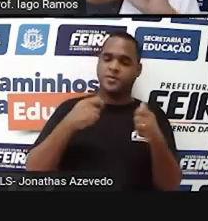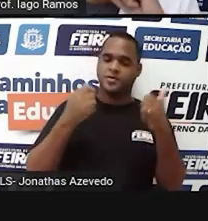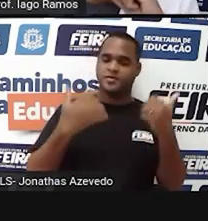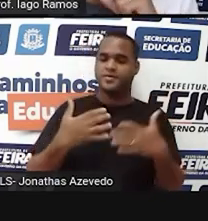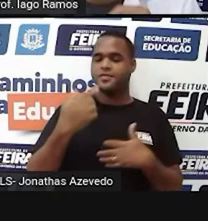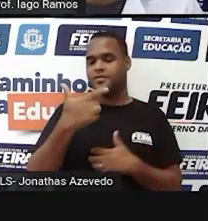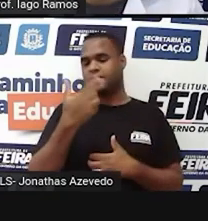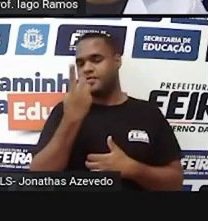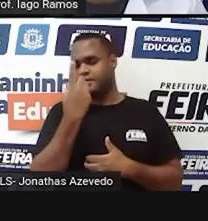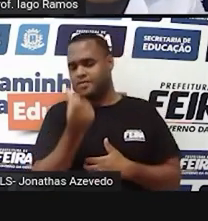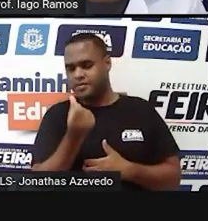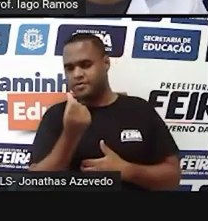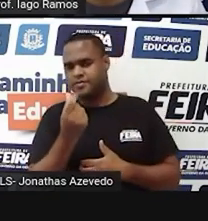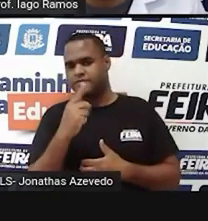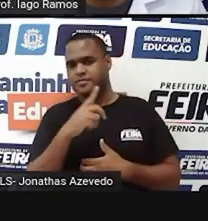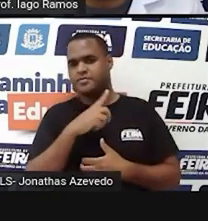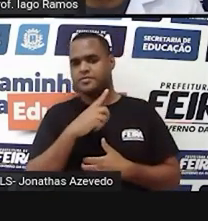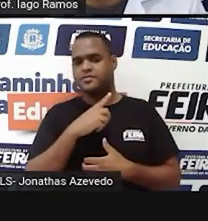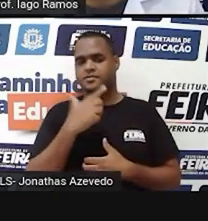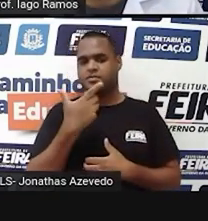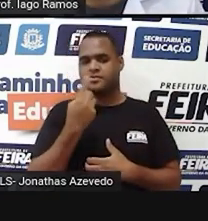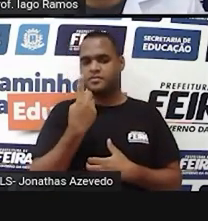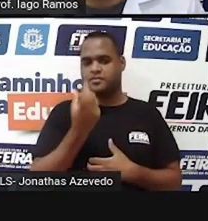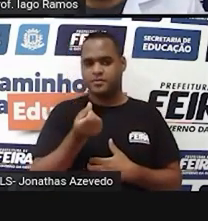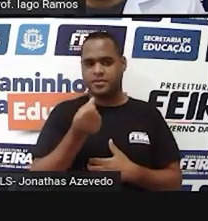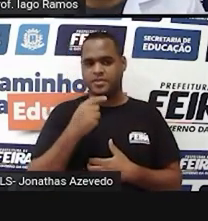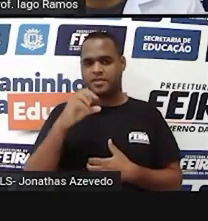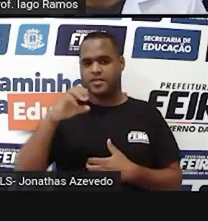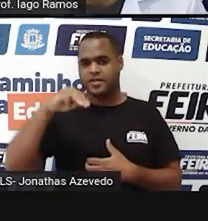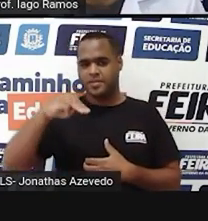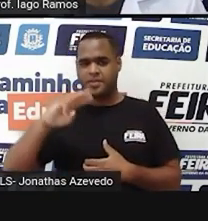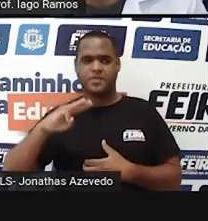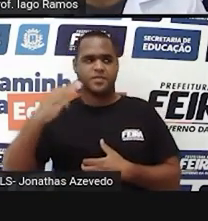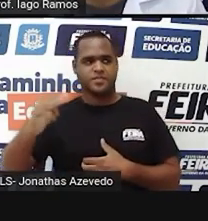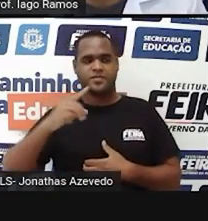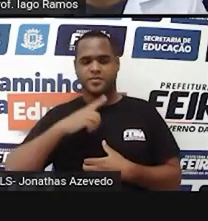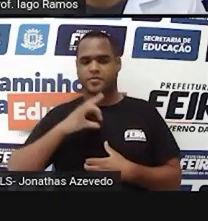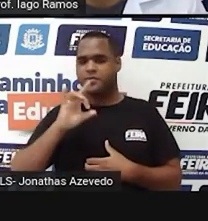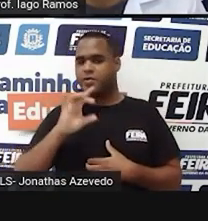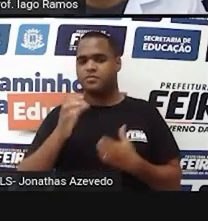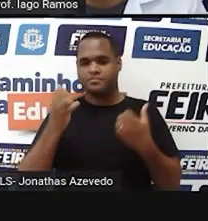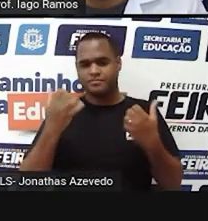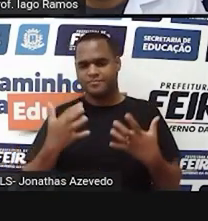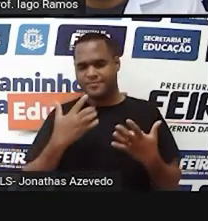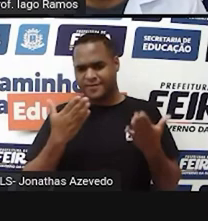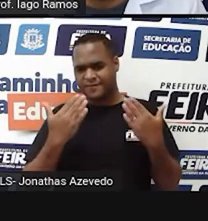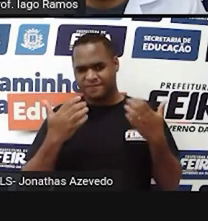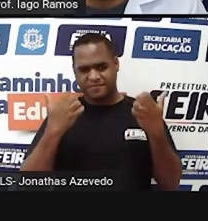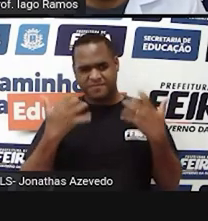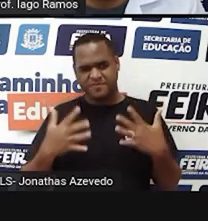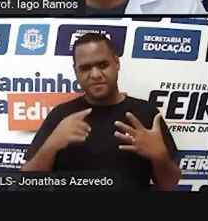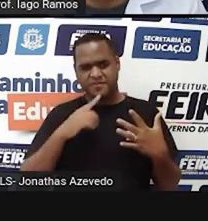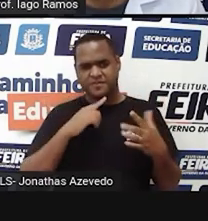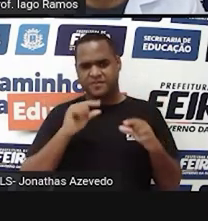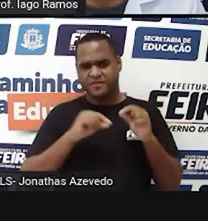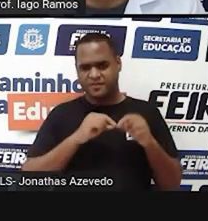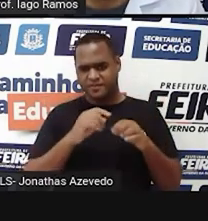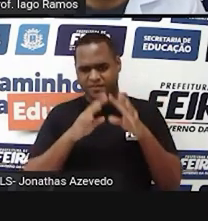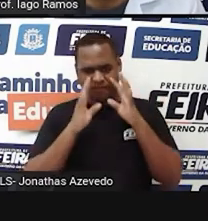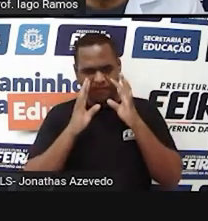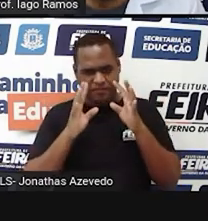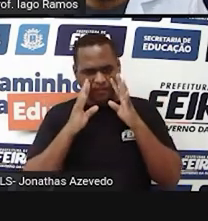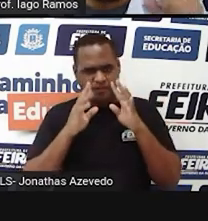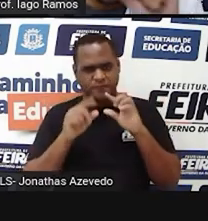216 centímetros cúbicos. Só que, vem comigo aqui agora, presta atenção,